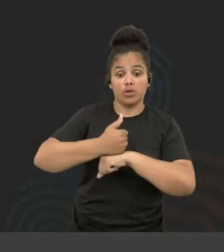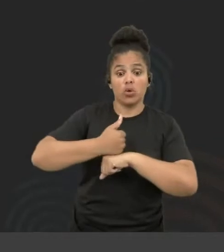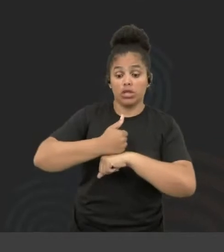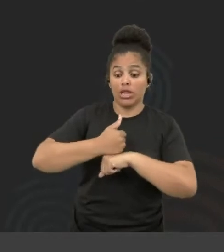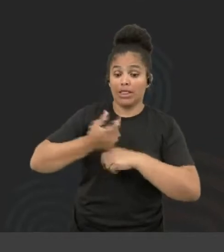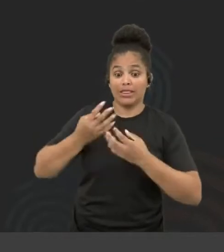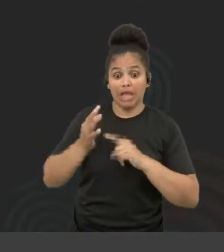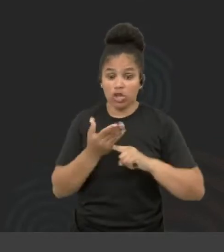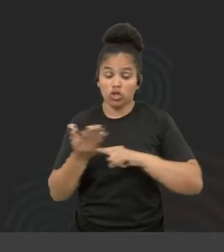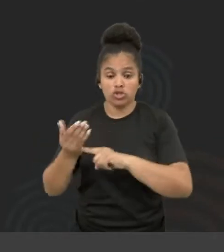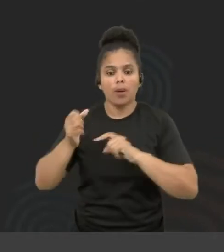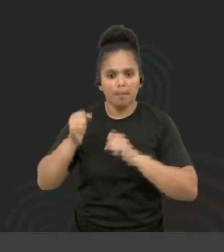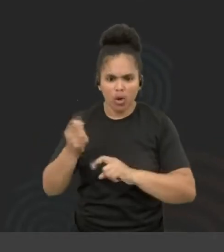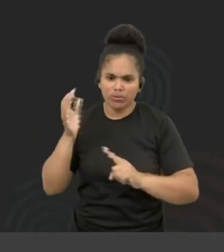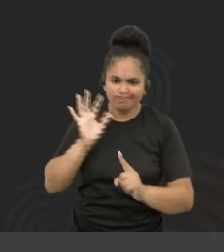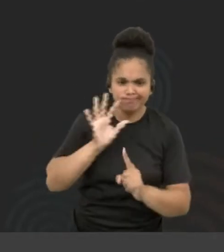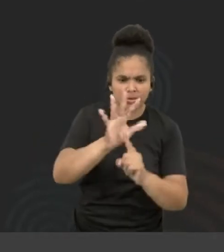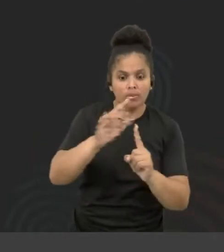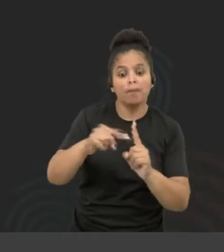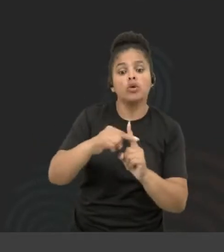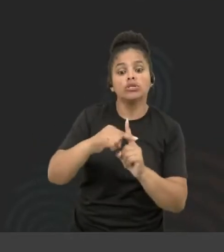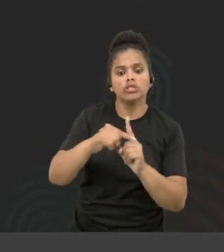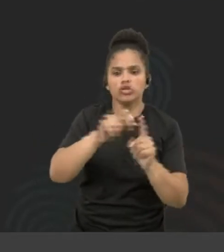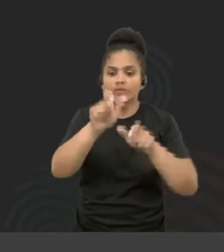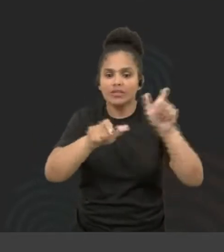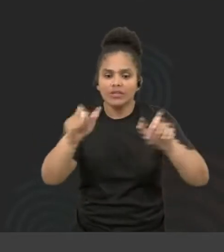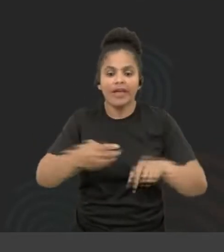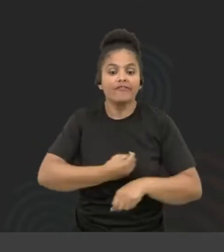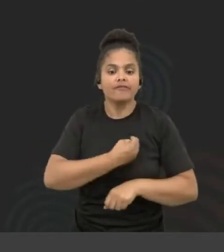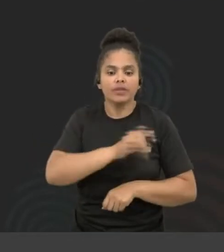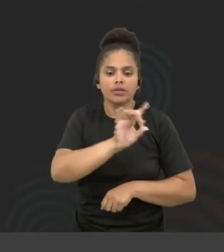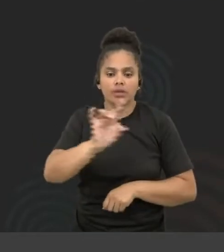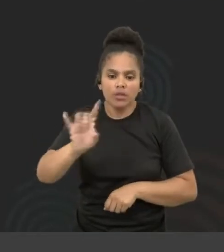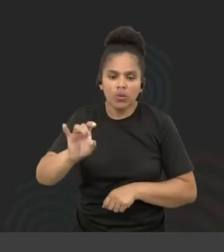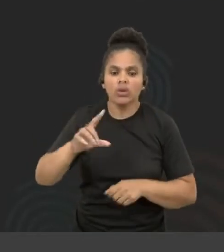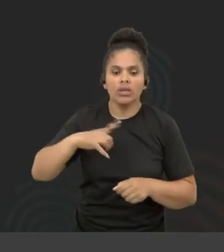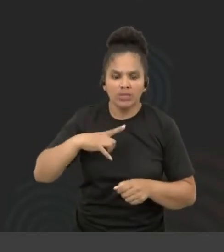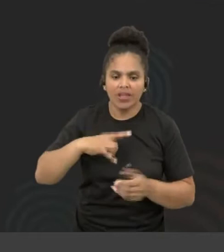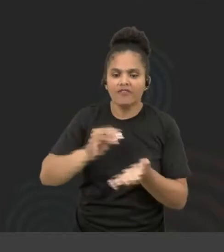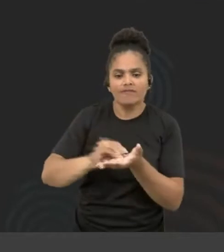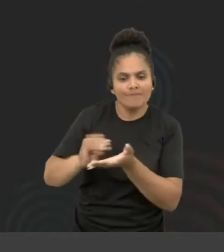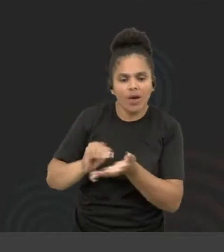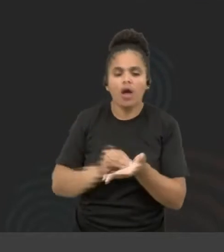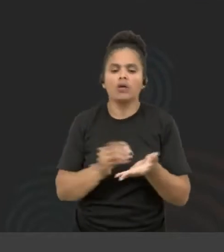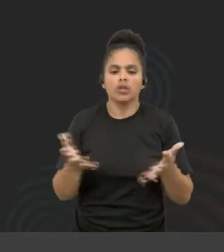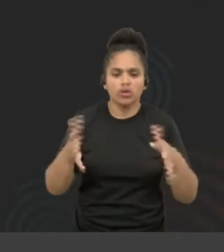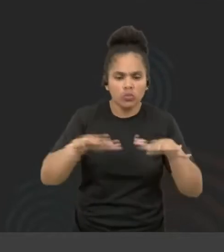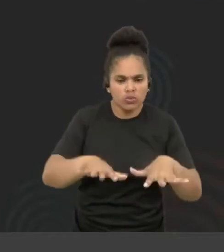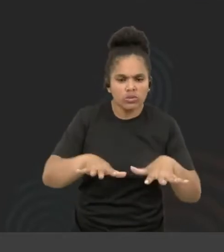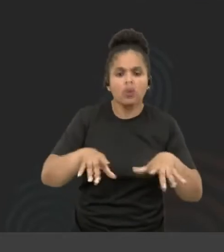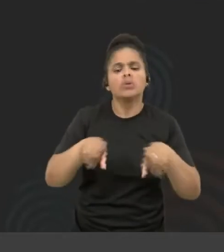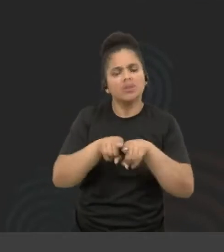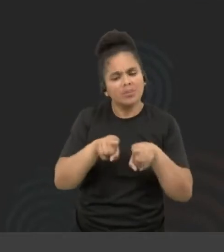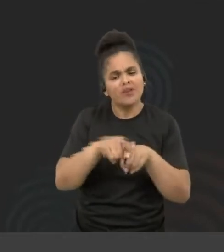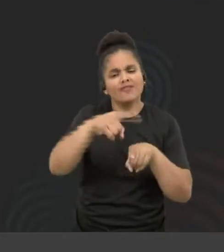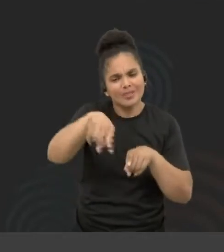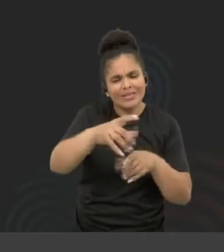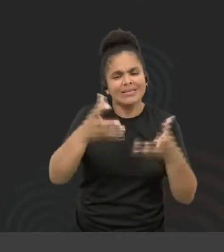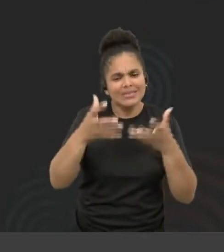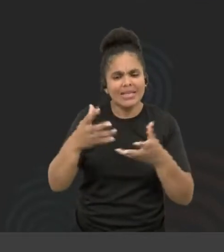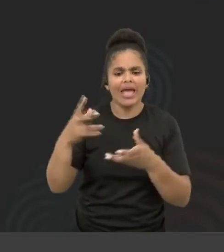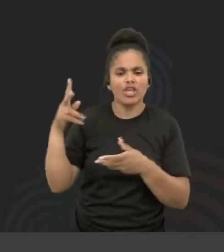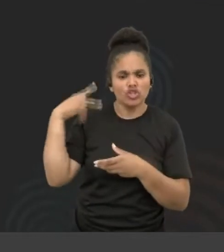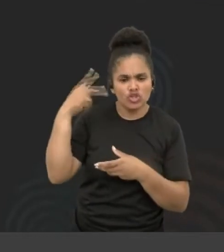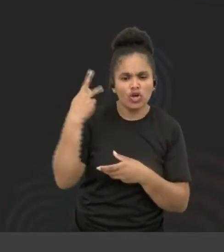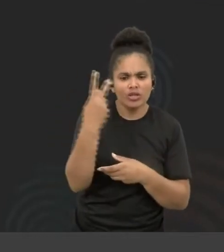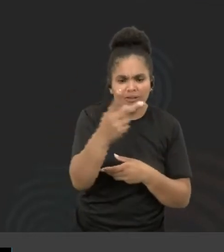causar um impacto positivo na vida das pessoas que sofrem com essa falta de inclusão? E aí, se vocês quiserem contar um pouquinho da jornada de vocês, como que